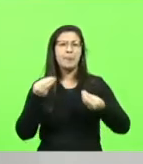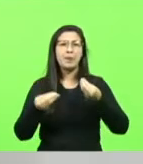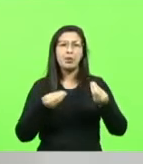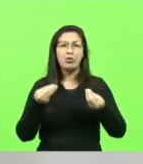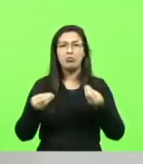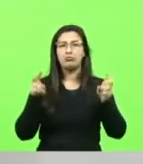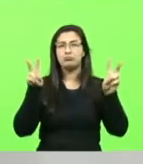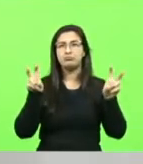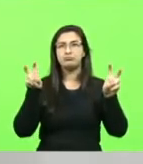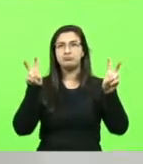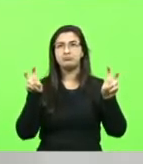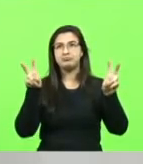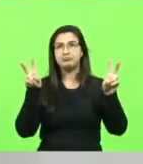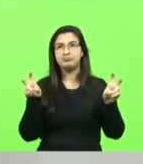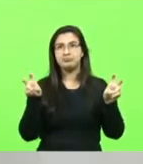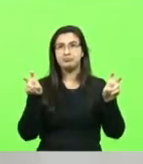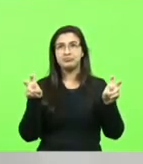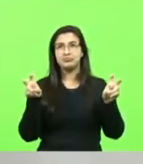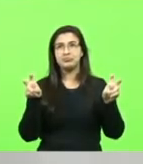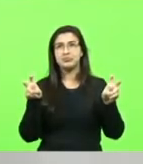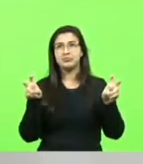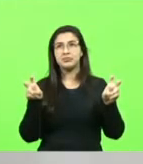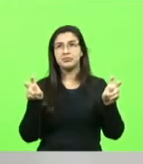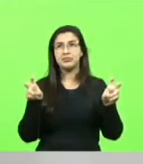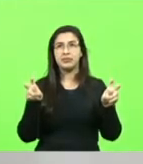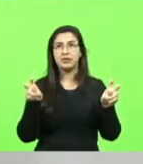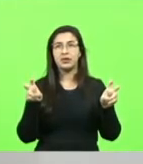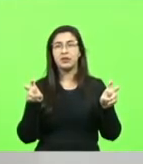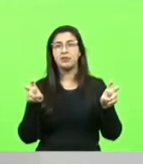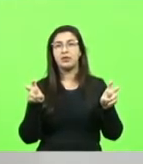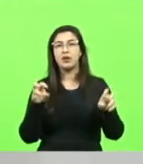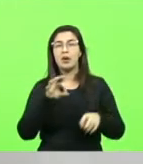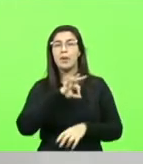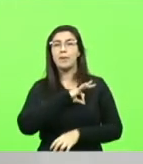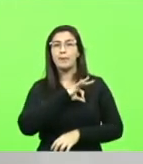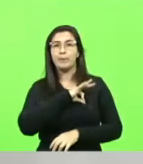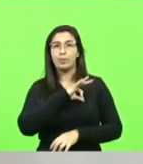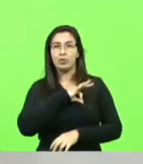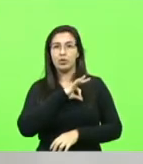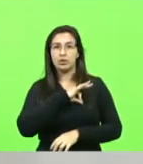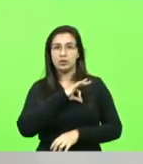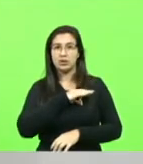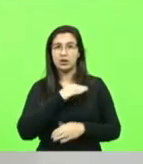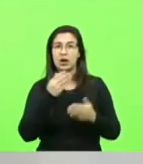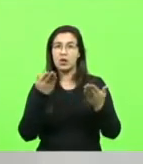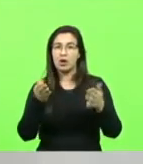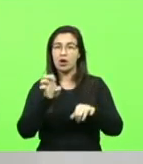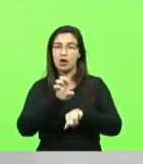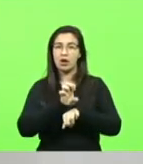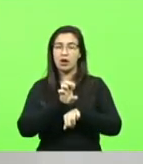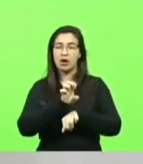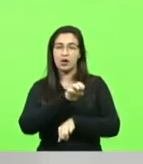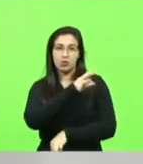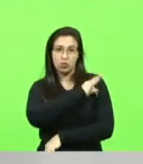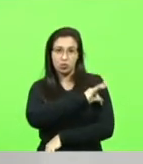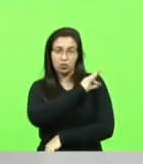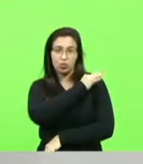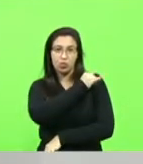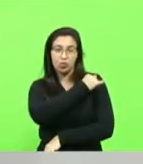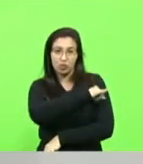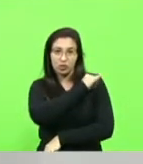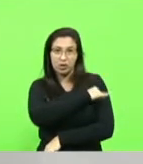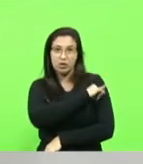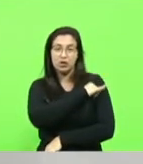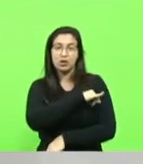tais como uma operação policial no estado do Rio de Janeiro, e a forma como